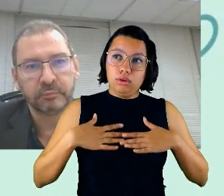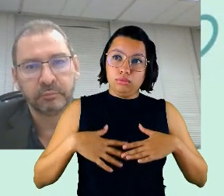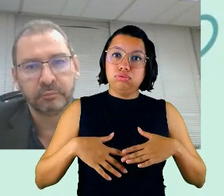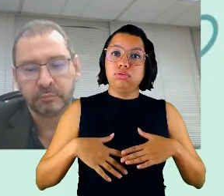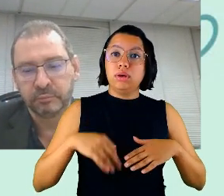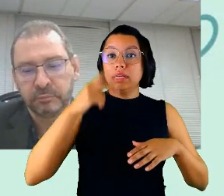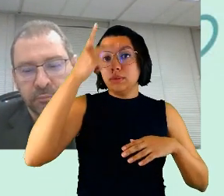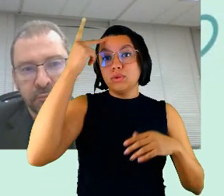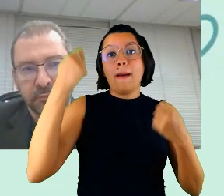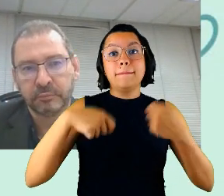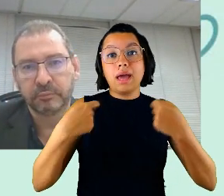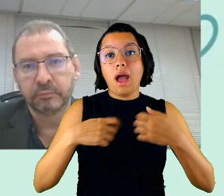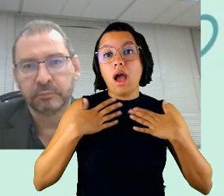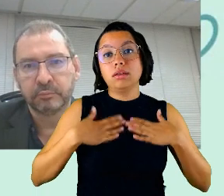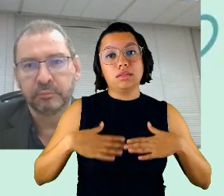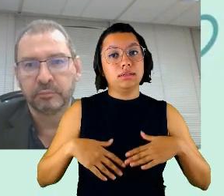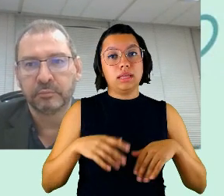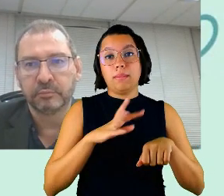para não adoecer